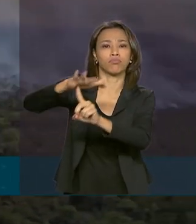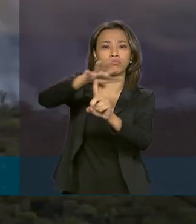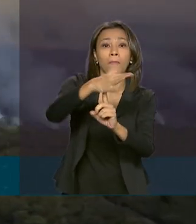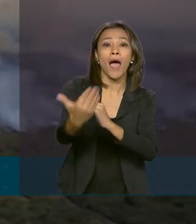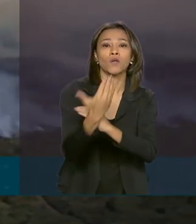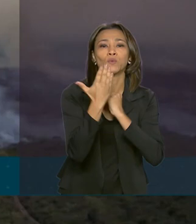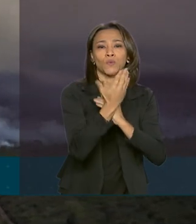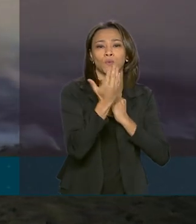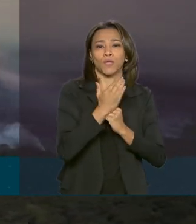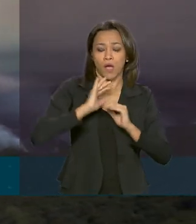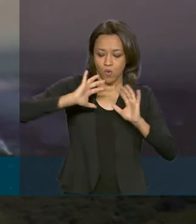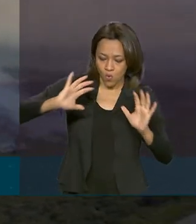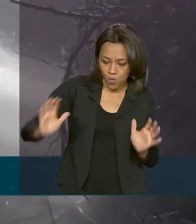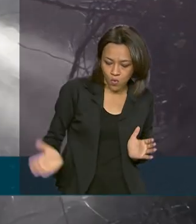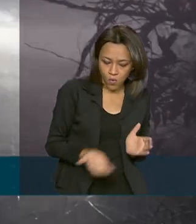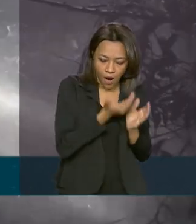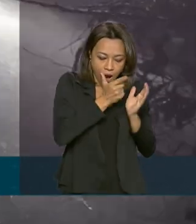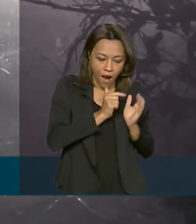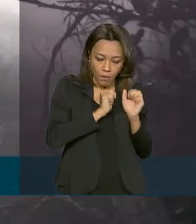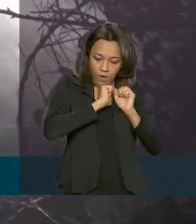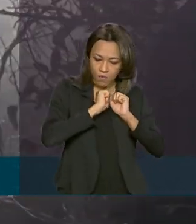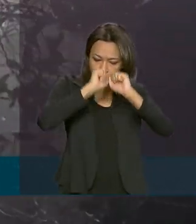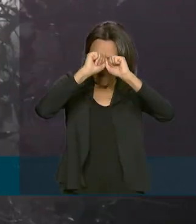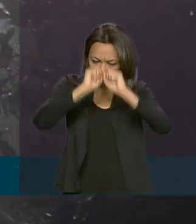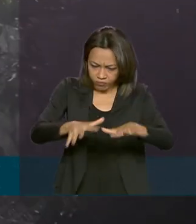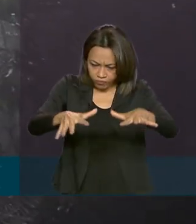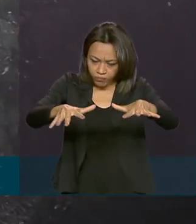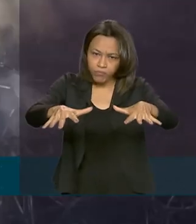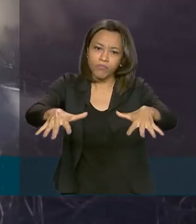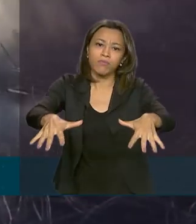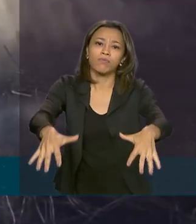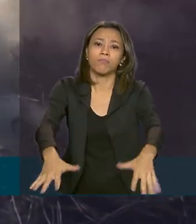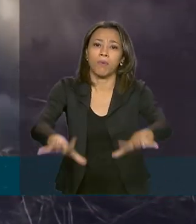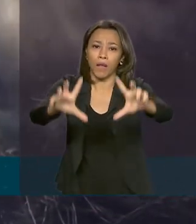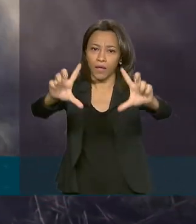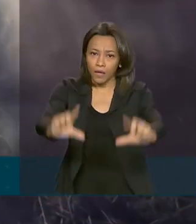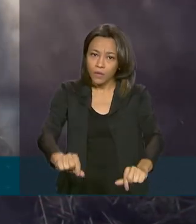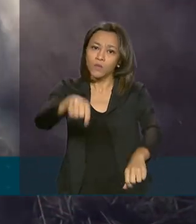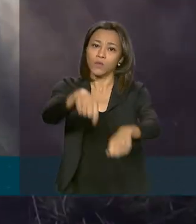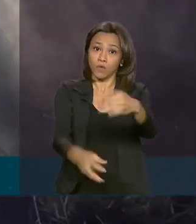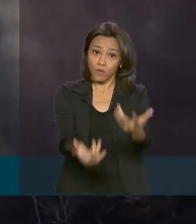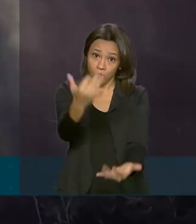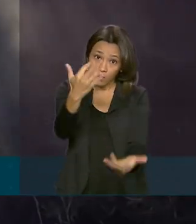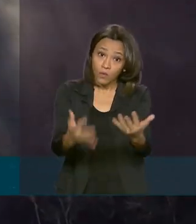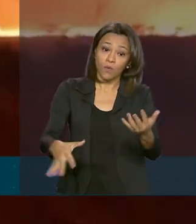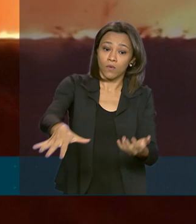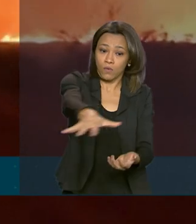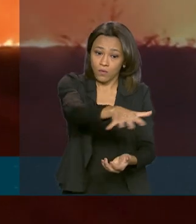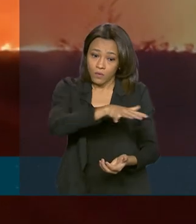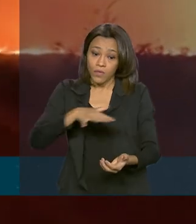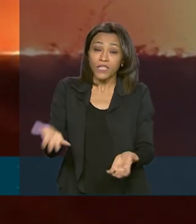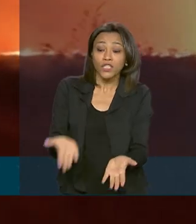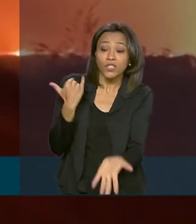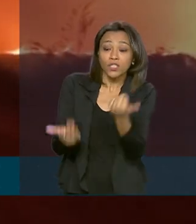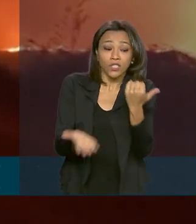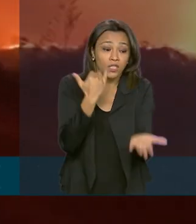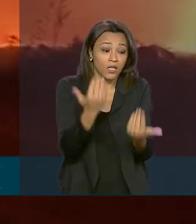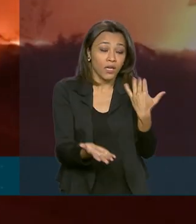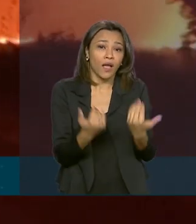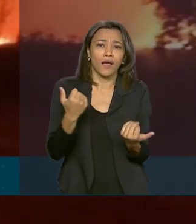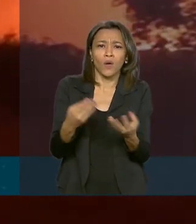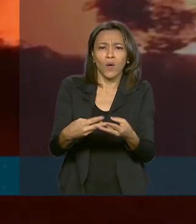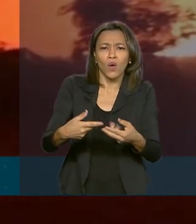incêndio e falou da importância do manejo do fogo, que é retirar o material orgânico que fica nos locais das